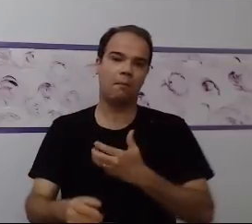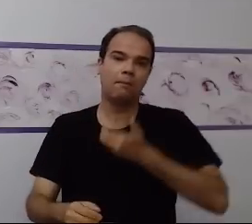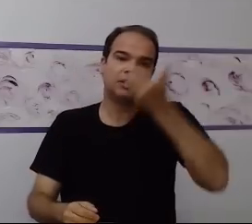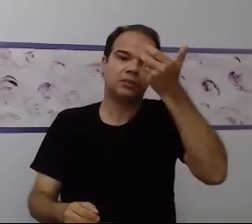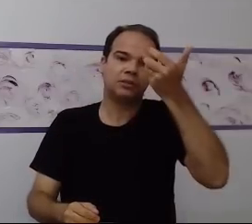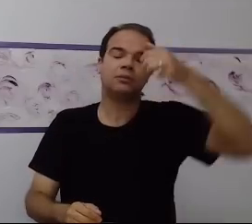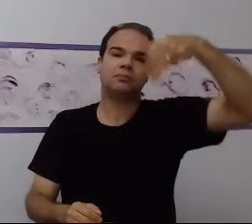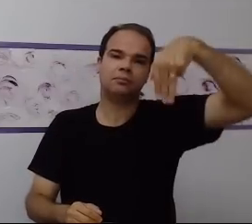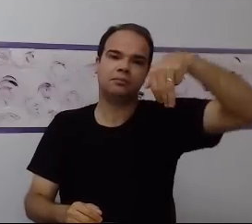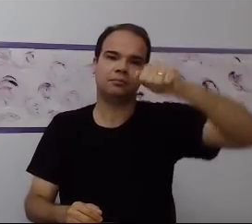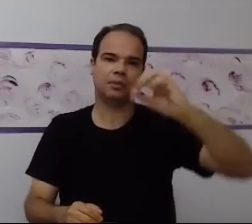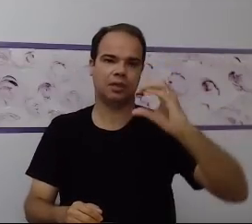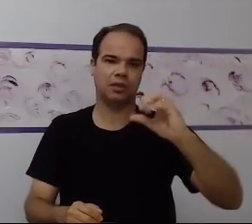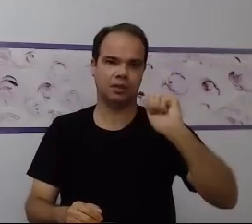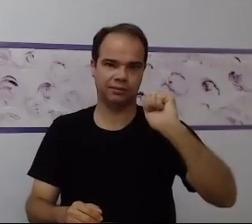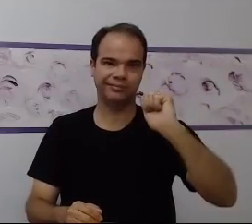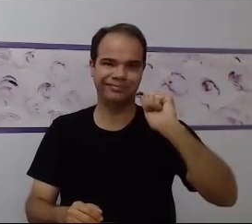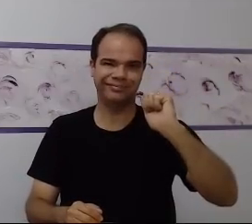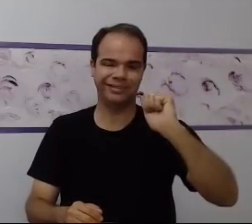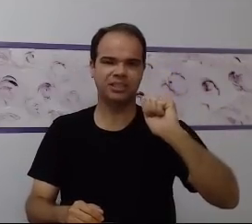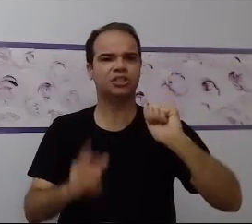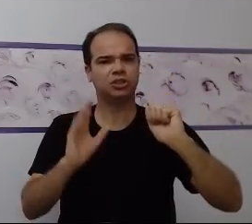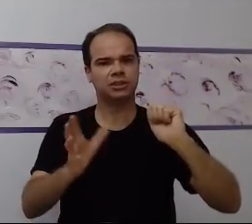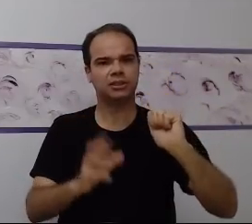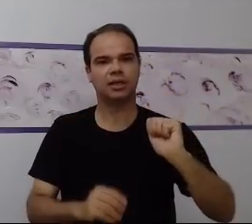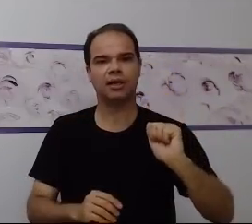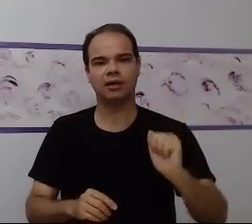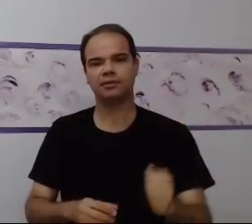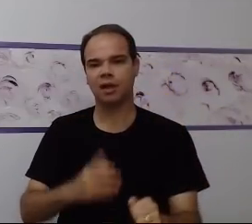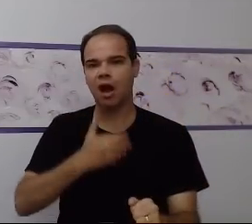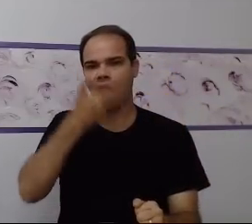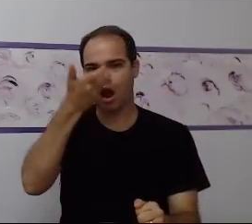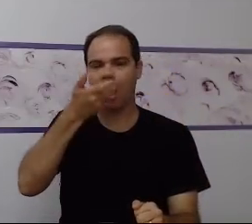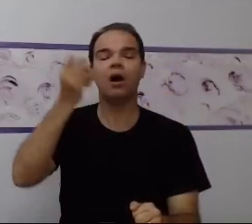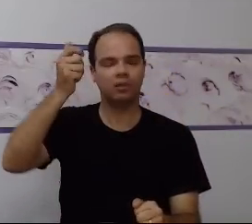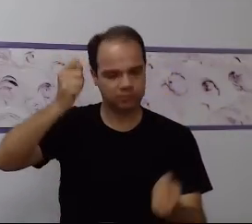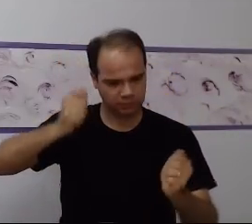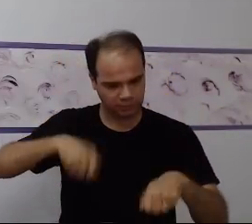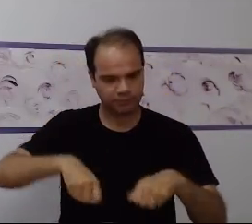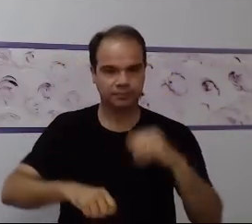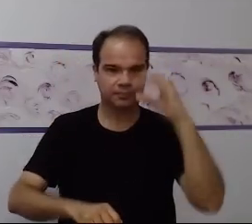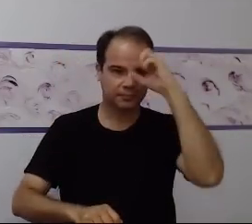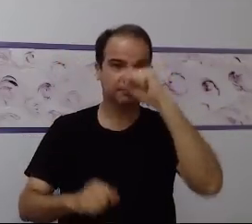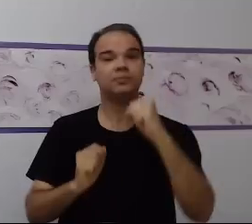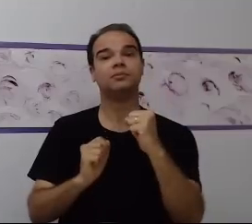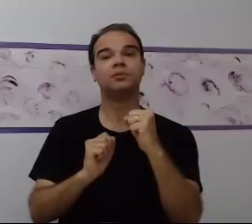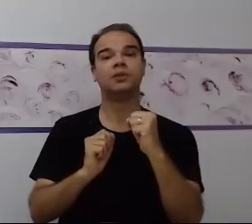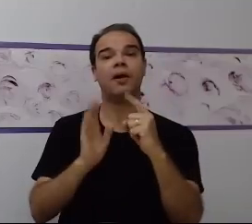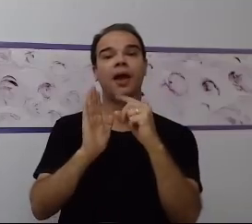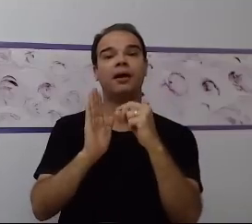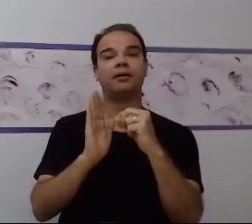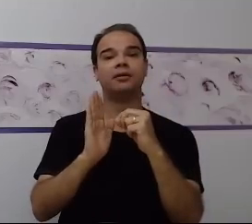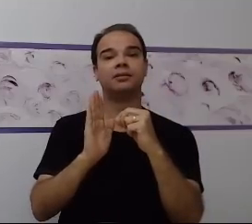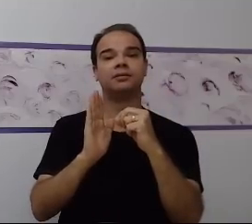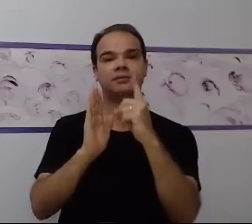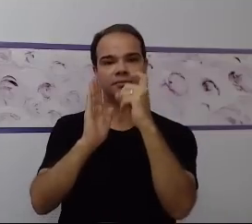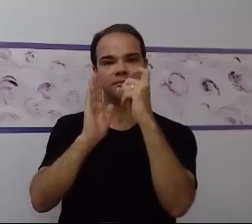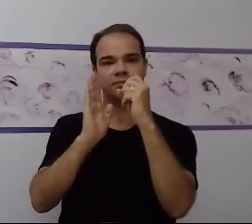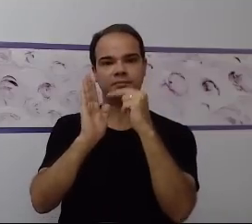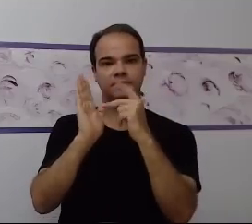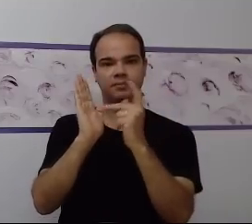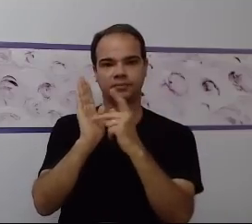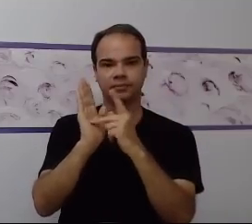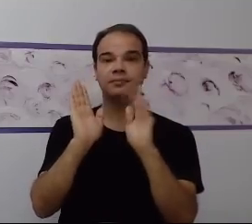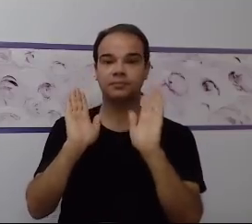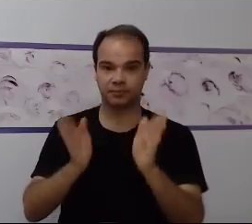aprende a questão da imagem da palavra maçã. Isso mesmo, exatamente. E aí, vocês estão percebendo aí no